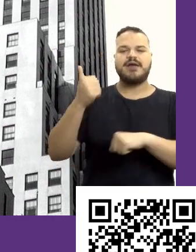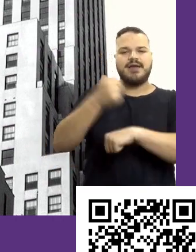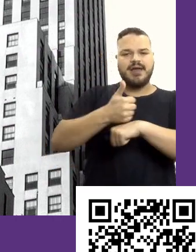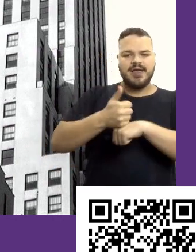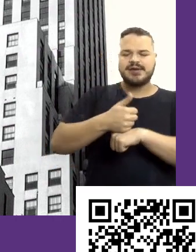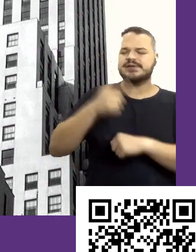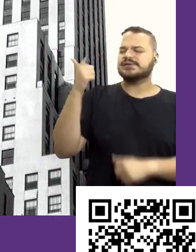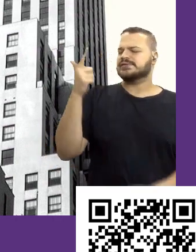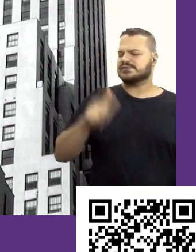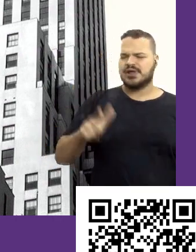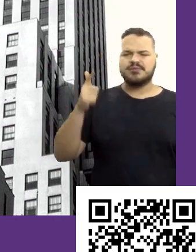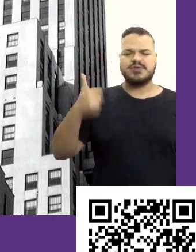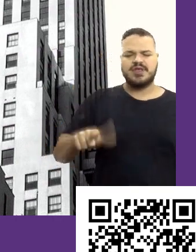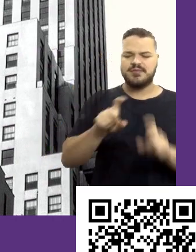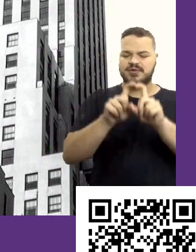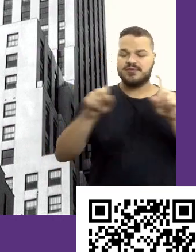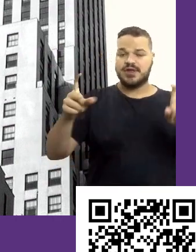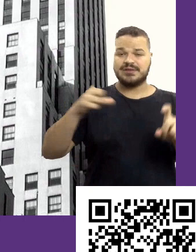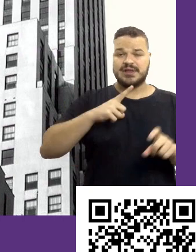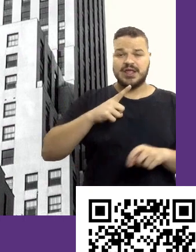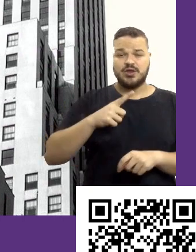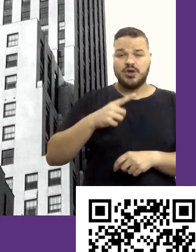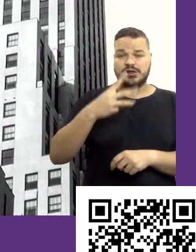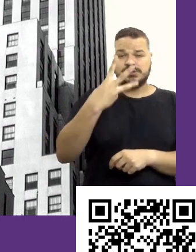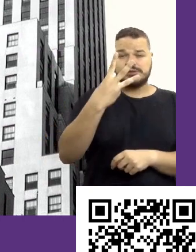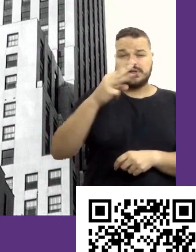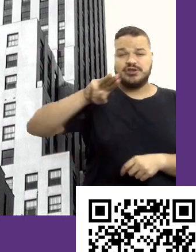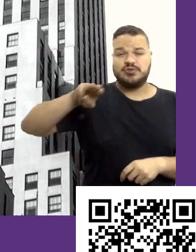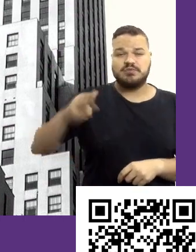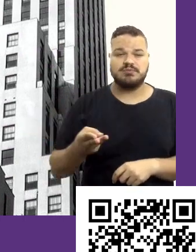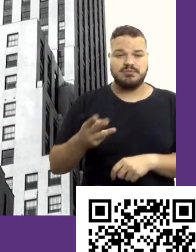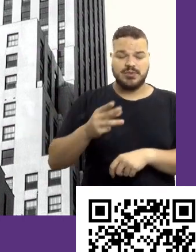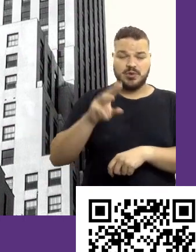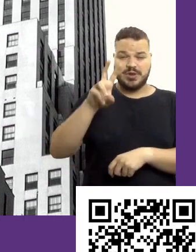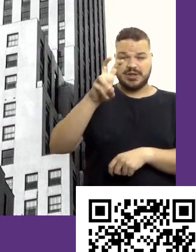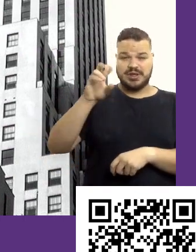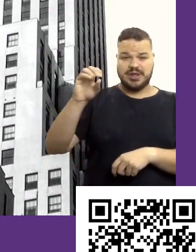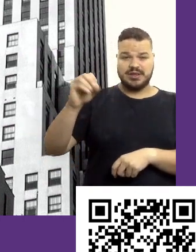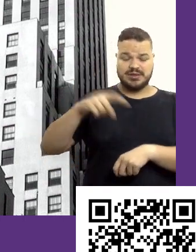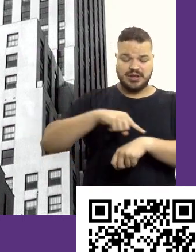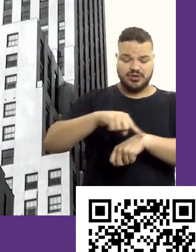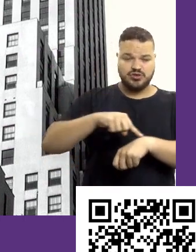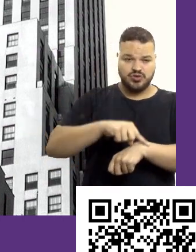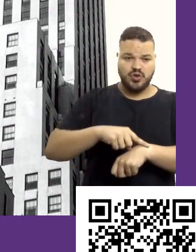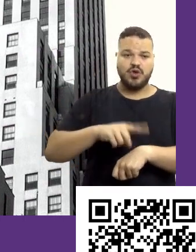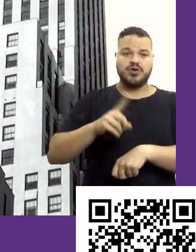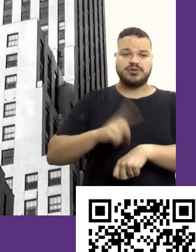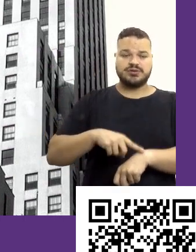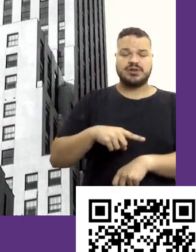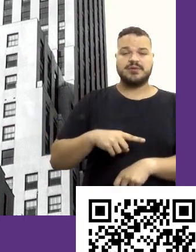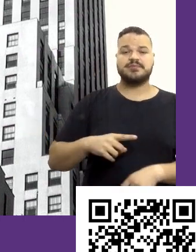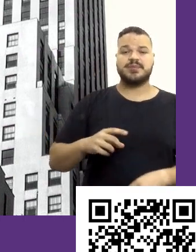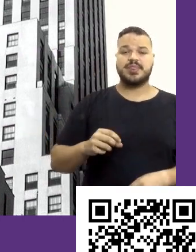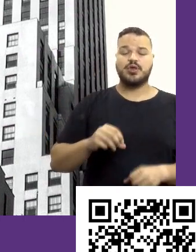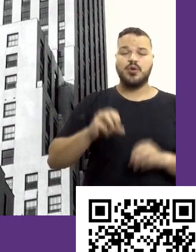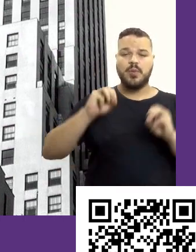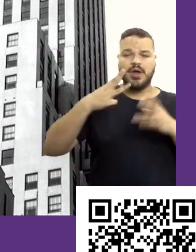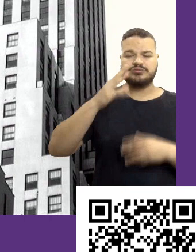sempre. Eu tenho 3.500 horas de mentoria individual em carreira. Eu atendo pessoas frustradas com burnout,